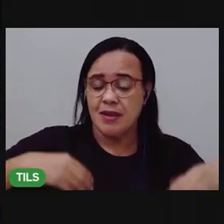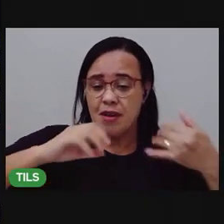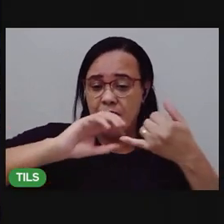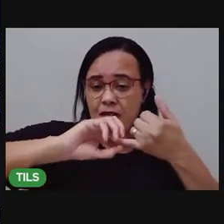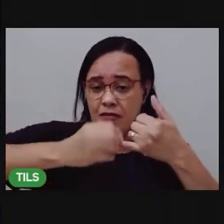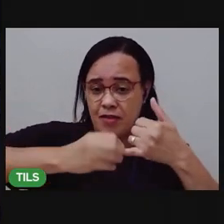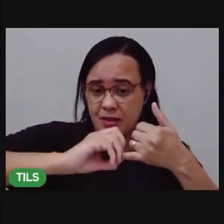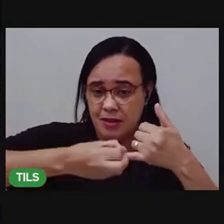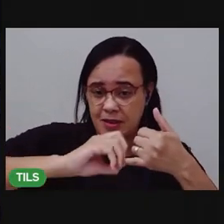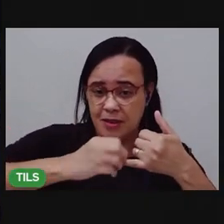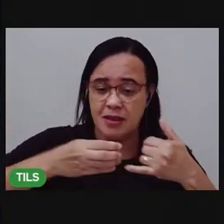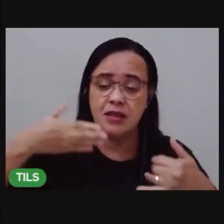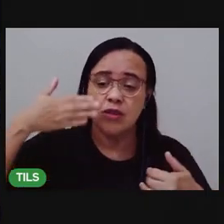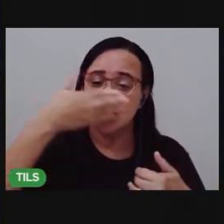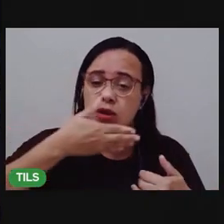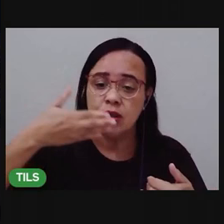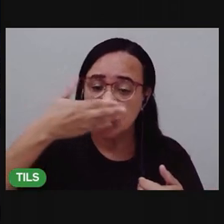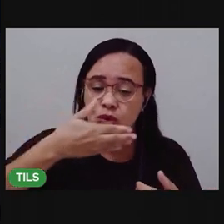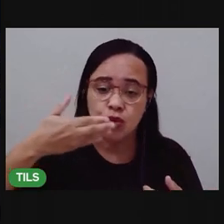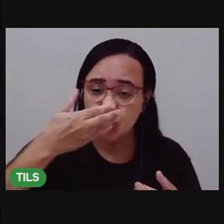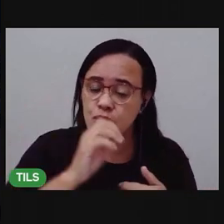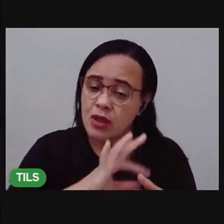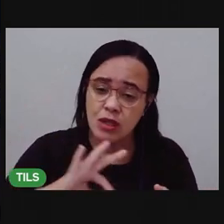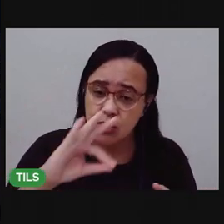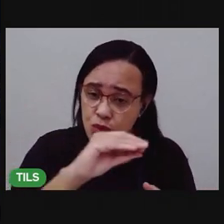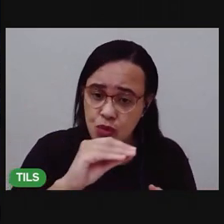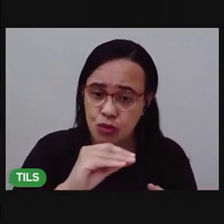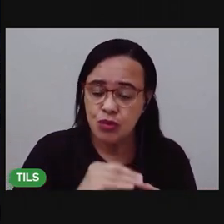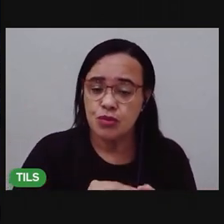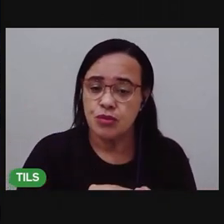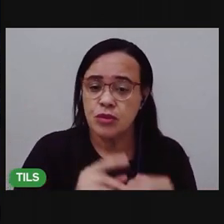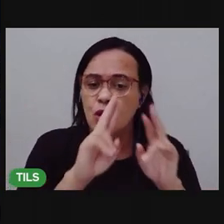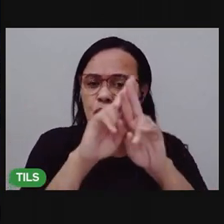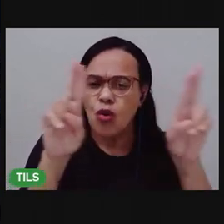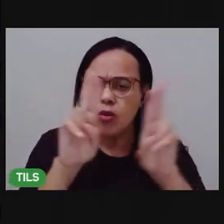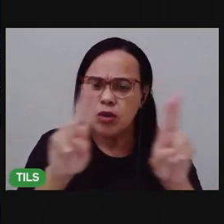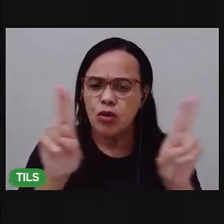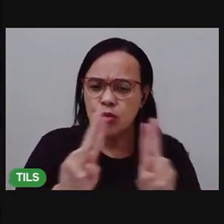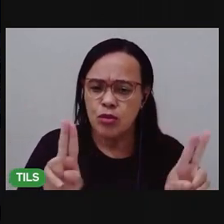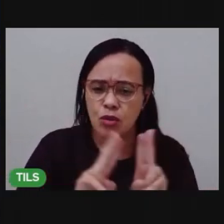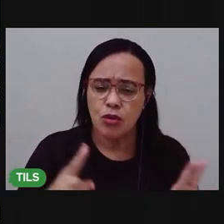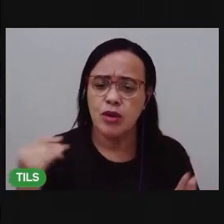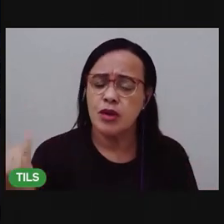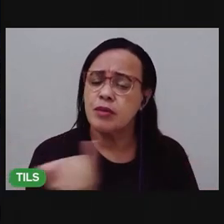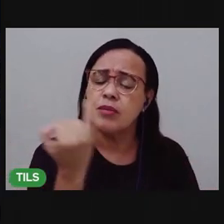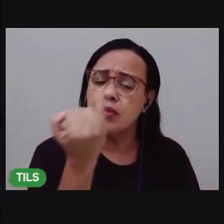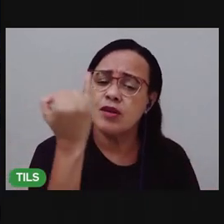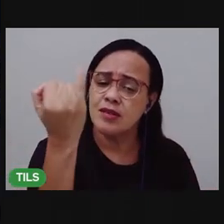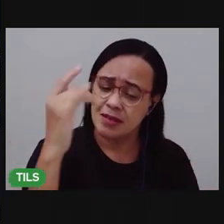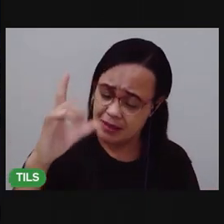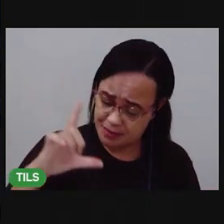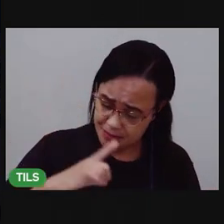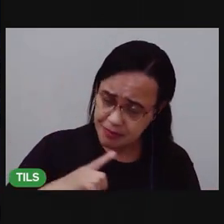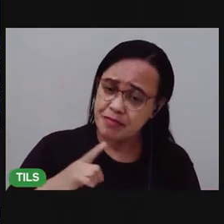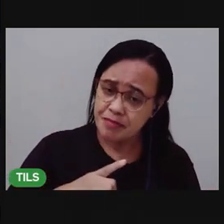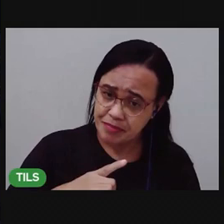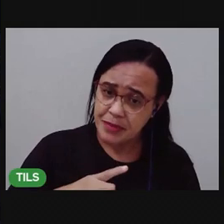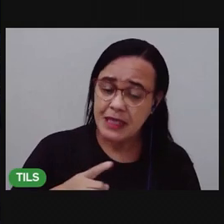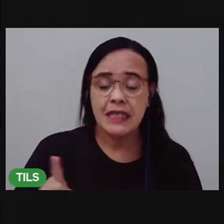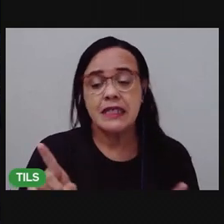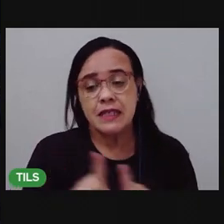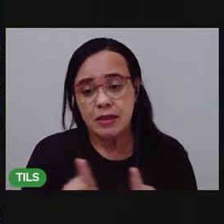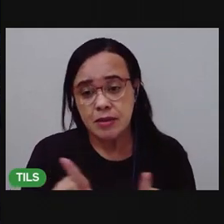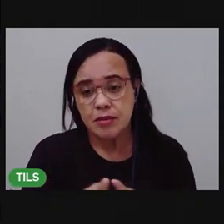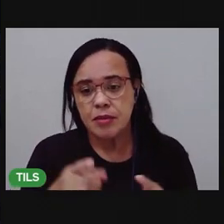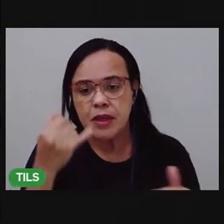viu que os rótulos trazem informações importantes sobre o produto. E que ele tem a função